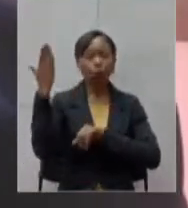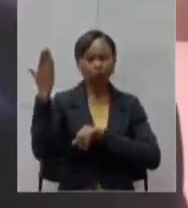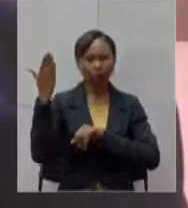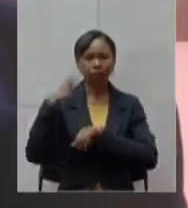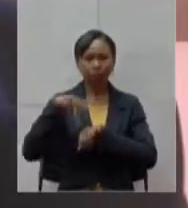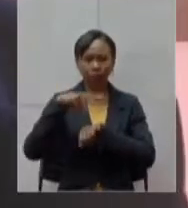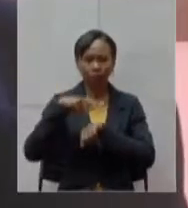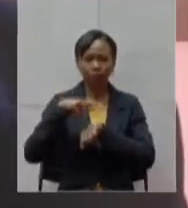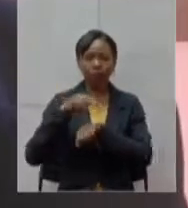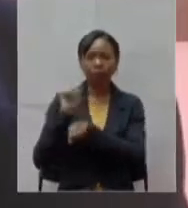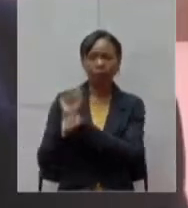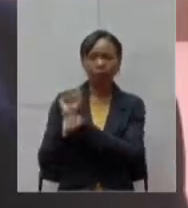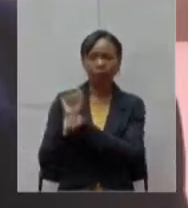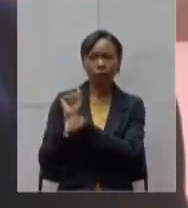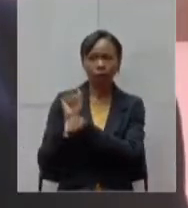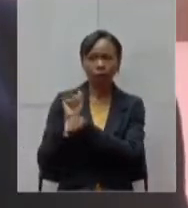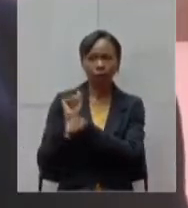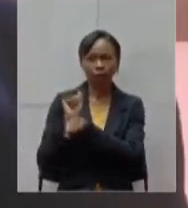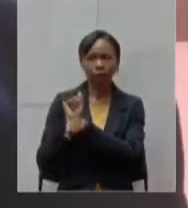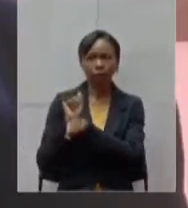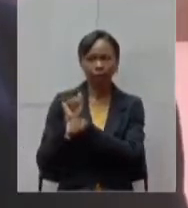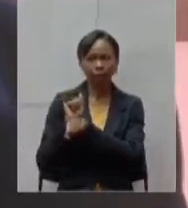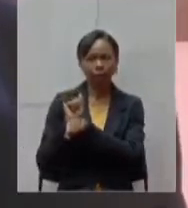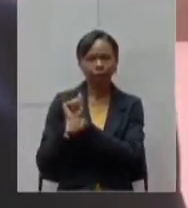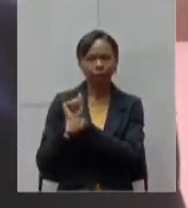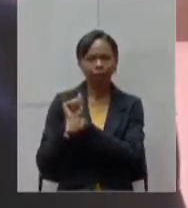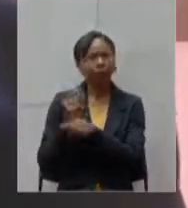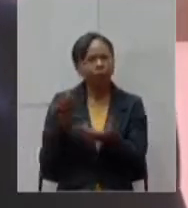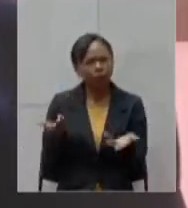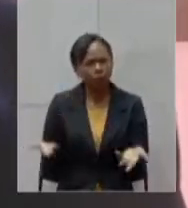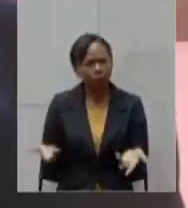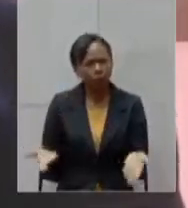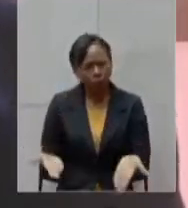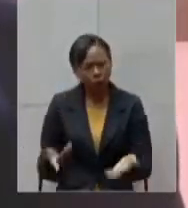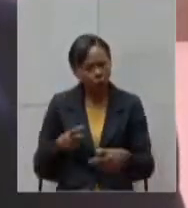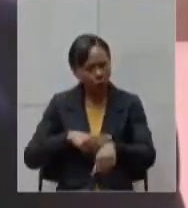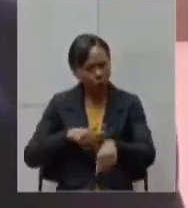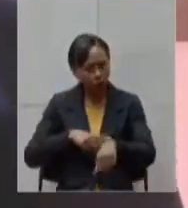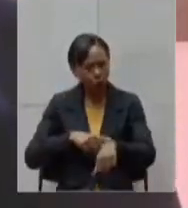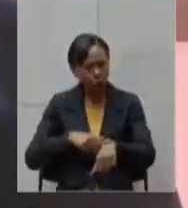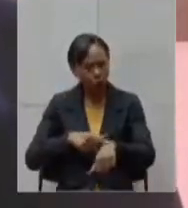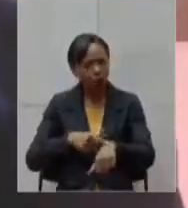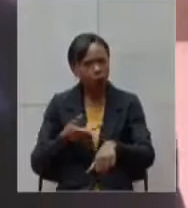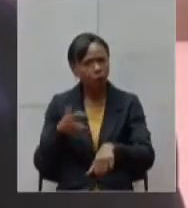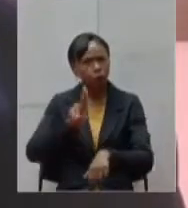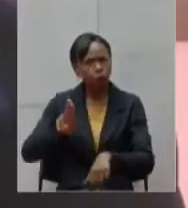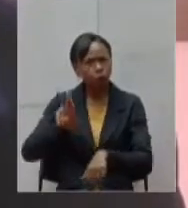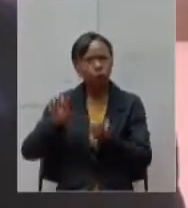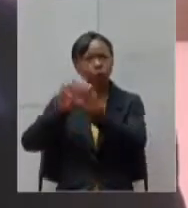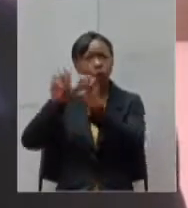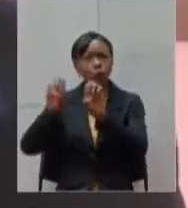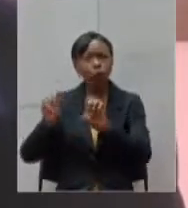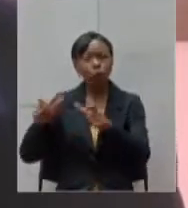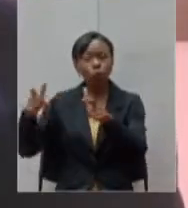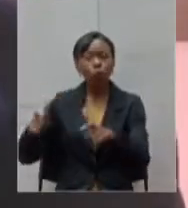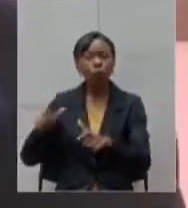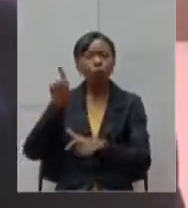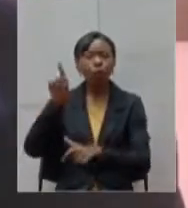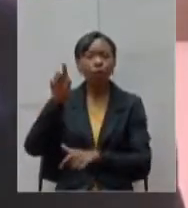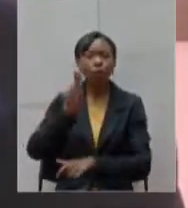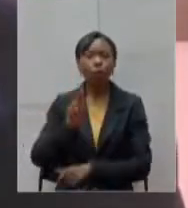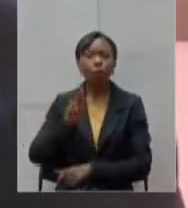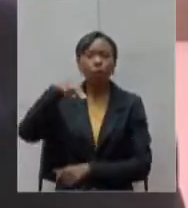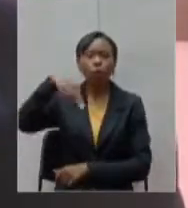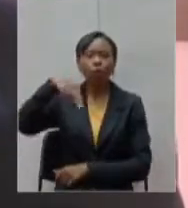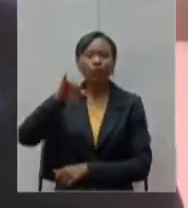revalida não seria a hora de usar a estrutura da Unimontes e oferecer essa